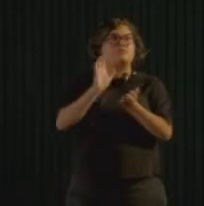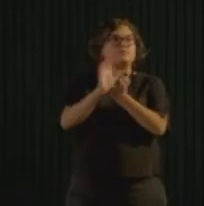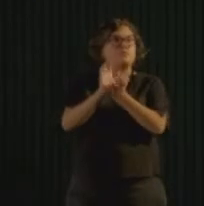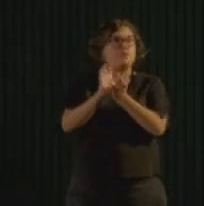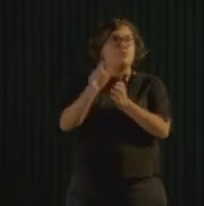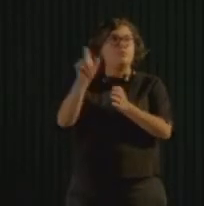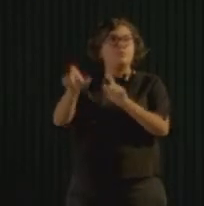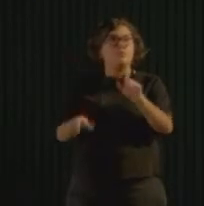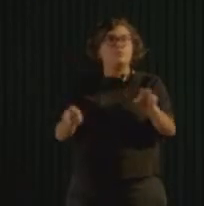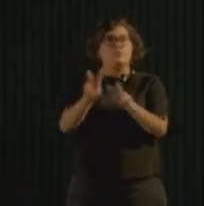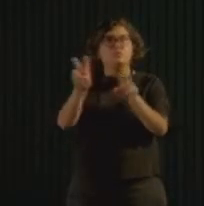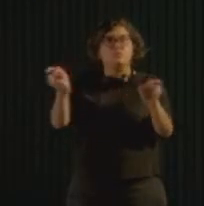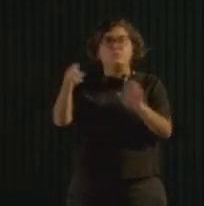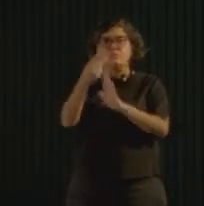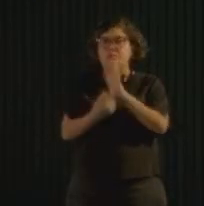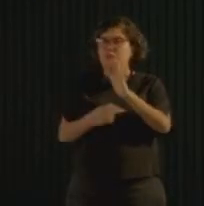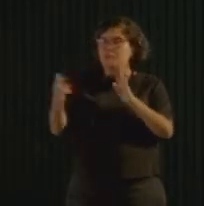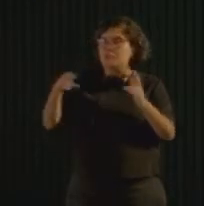palavra é sua.